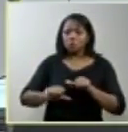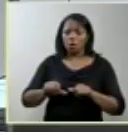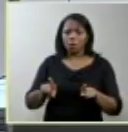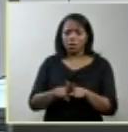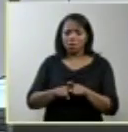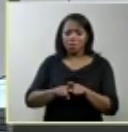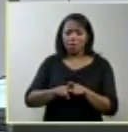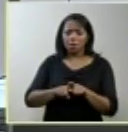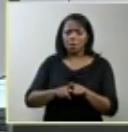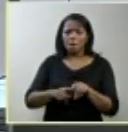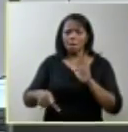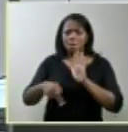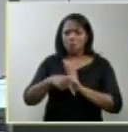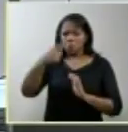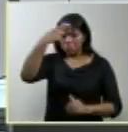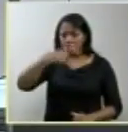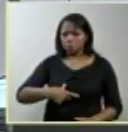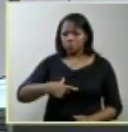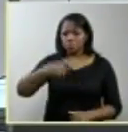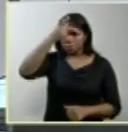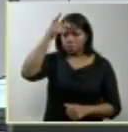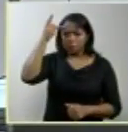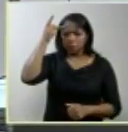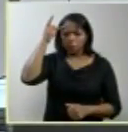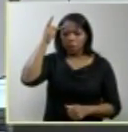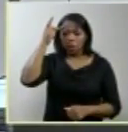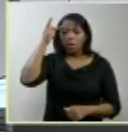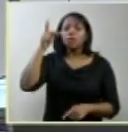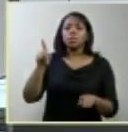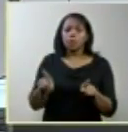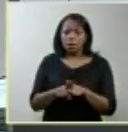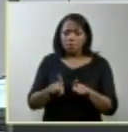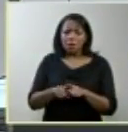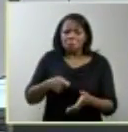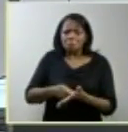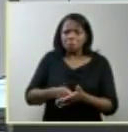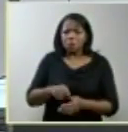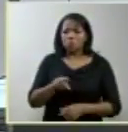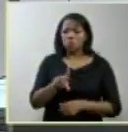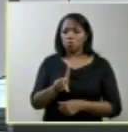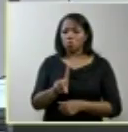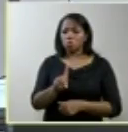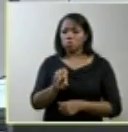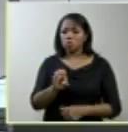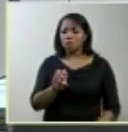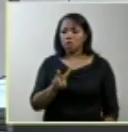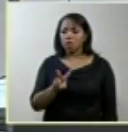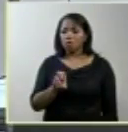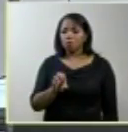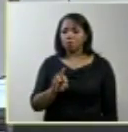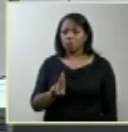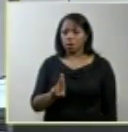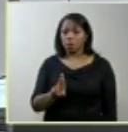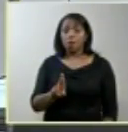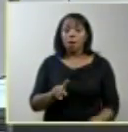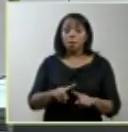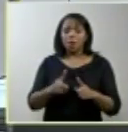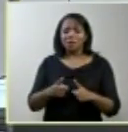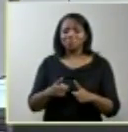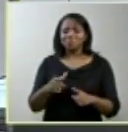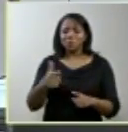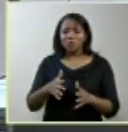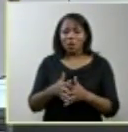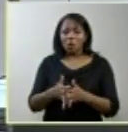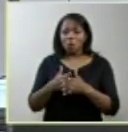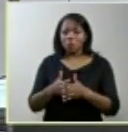involuntário em experiência mística um dever de uma espera sem qualquer sentido não há confusão